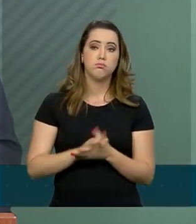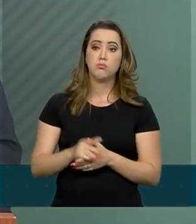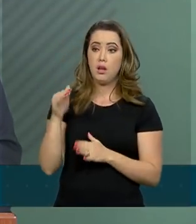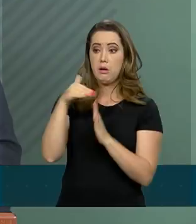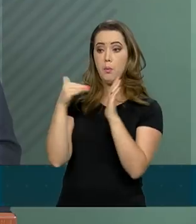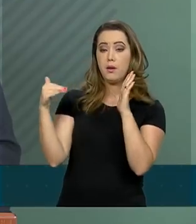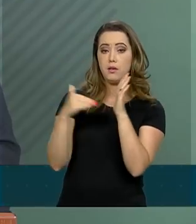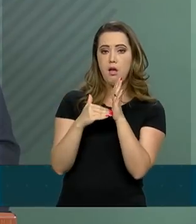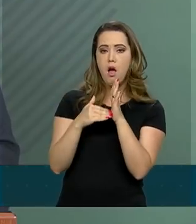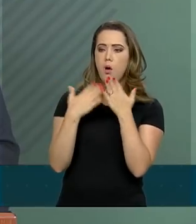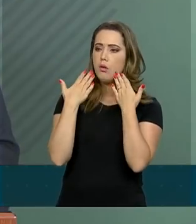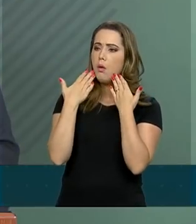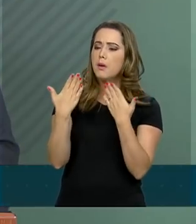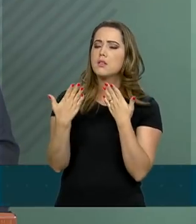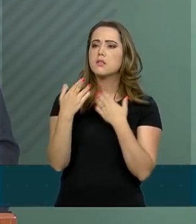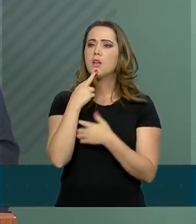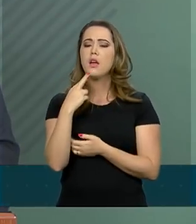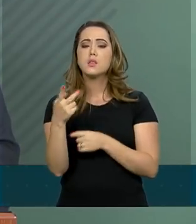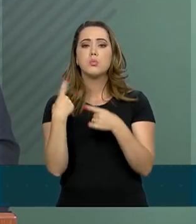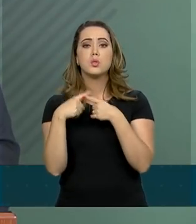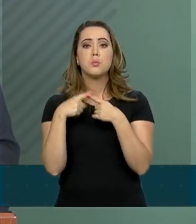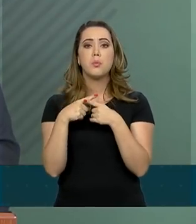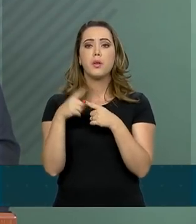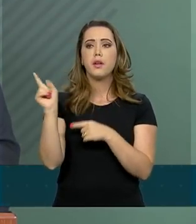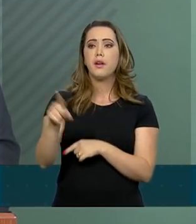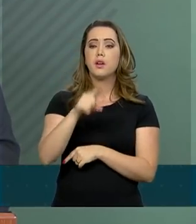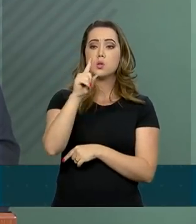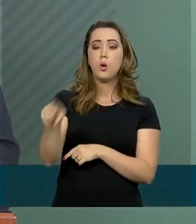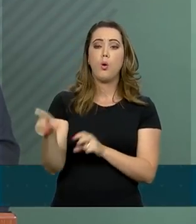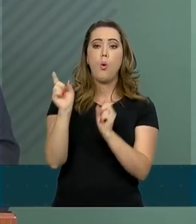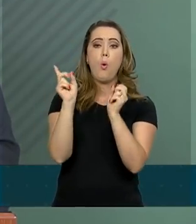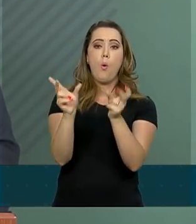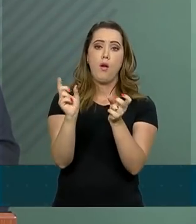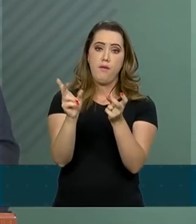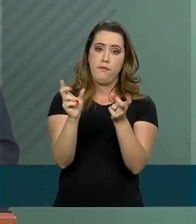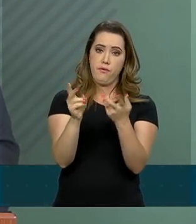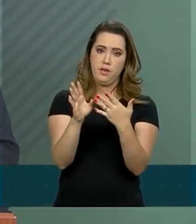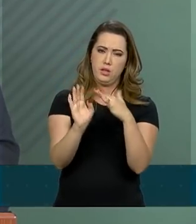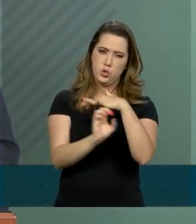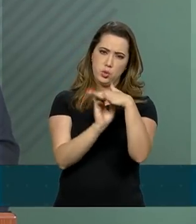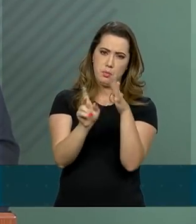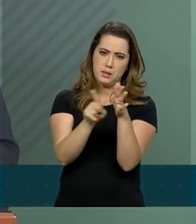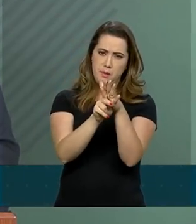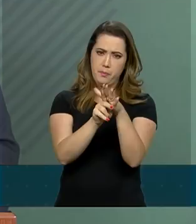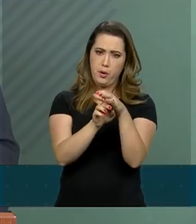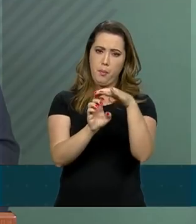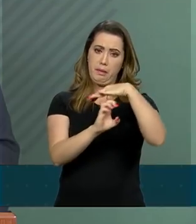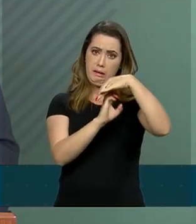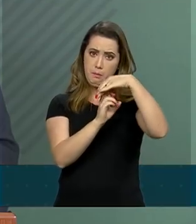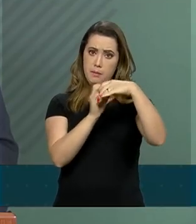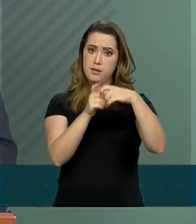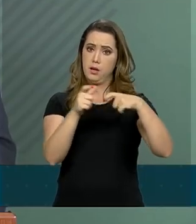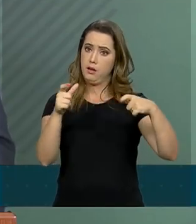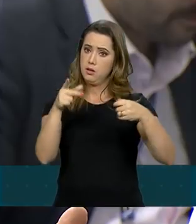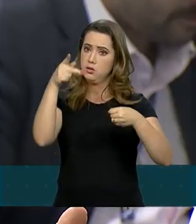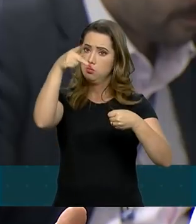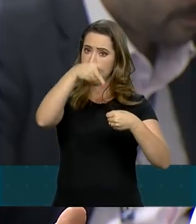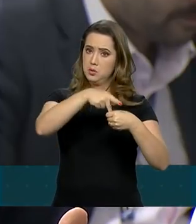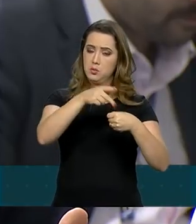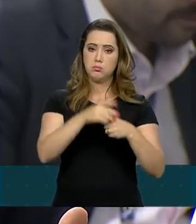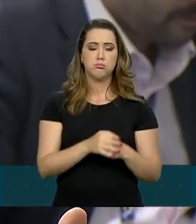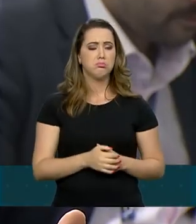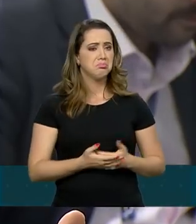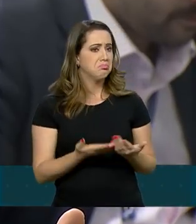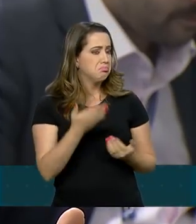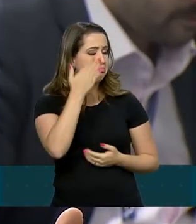do Planalto se manifesta, vai se manifestar sobre a suspensão da venda de subsidiárias da Petrobras, uma decisão que saiu hoje à tarde. Eu não tenho essa